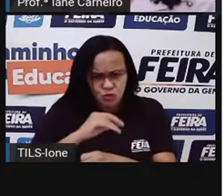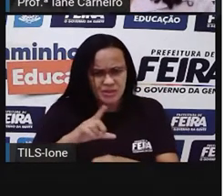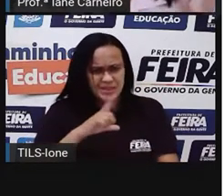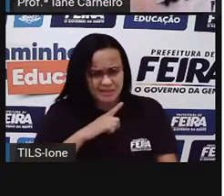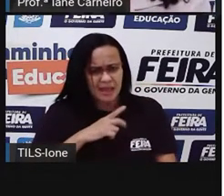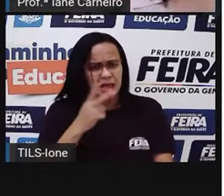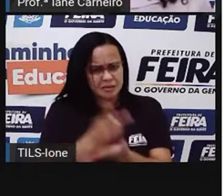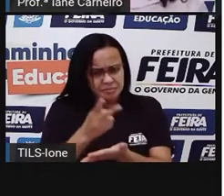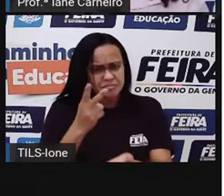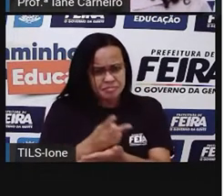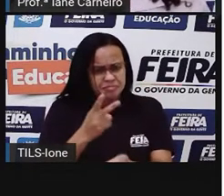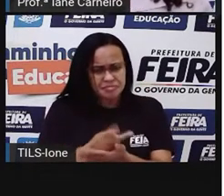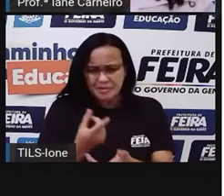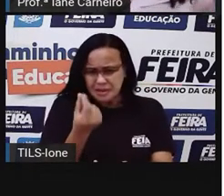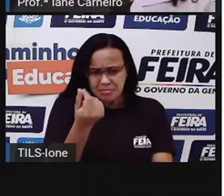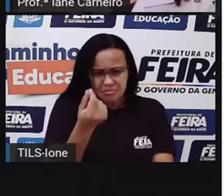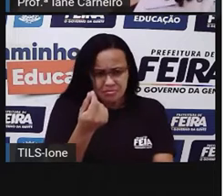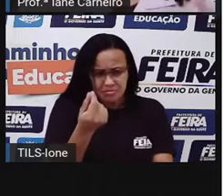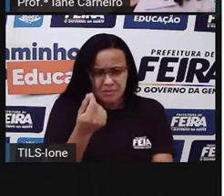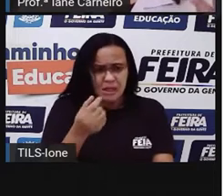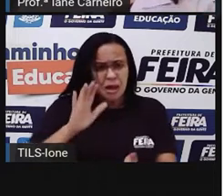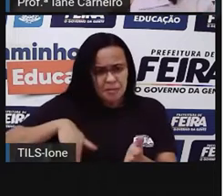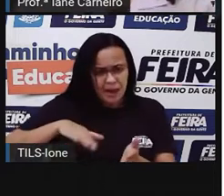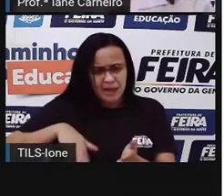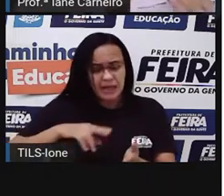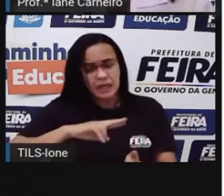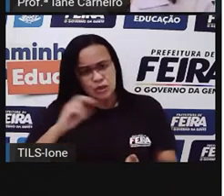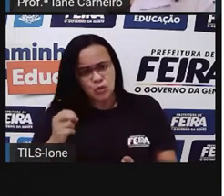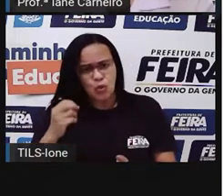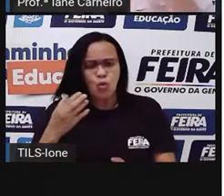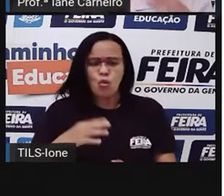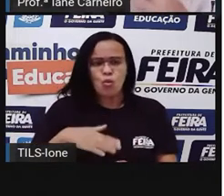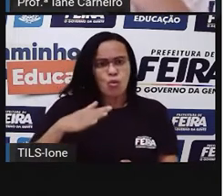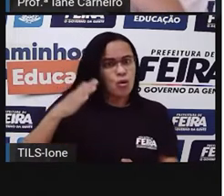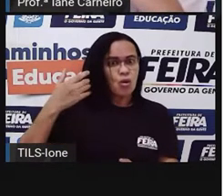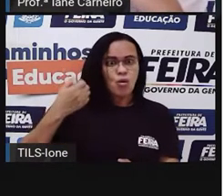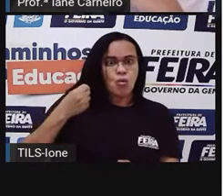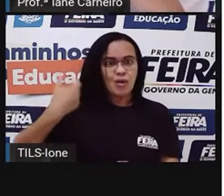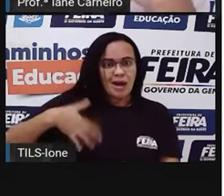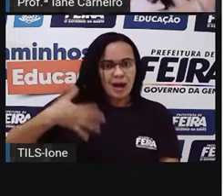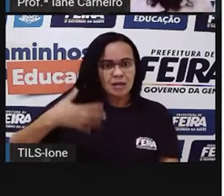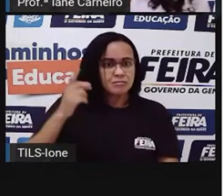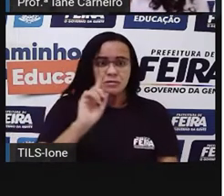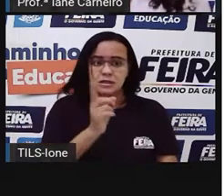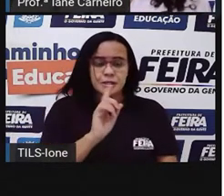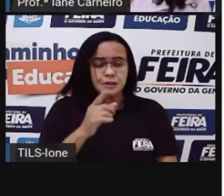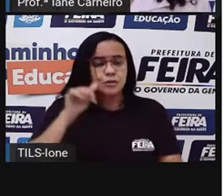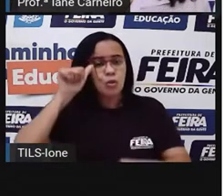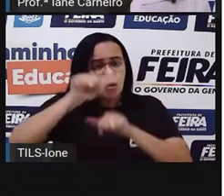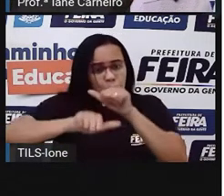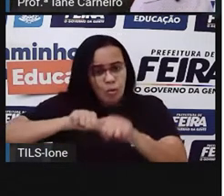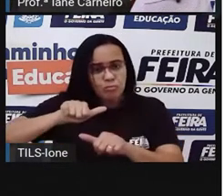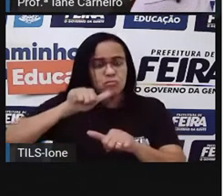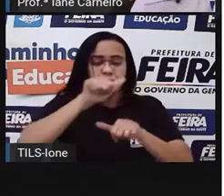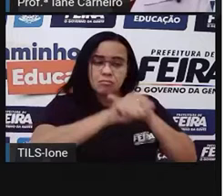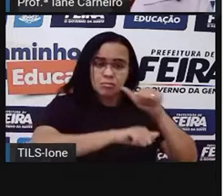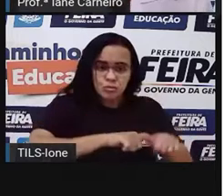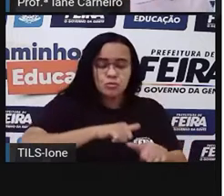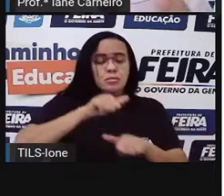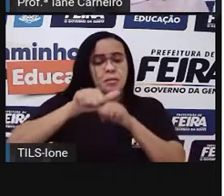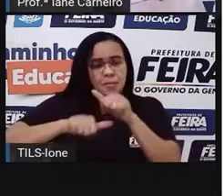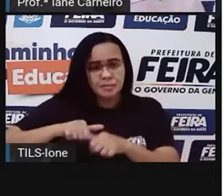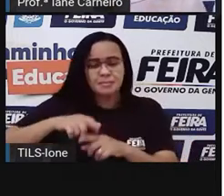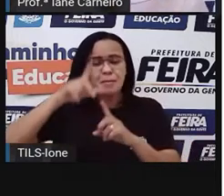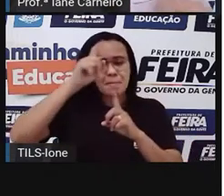os mesmos o ano todo, né? Então, os supermercados, eles fazem de épocas em épocas promoções, né? Então,